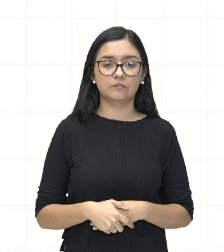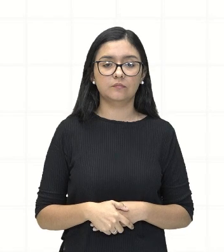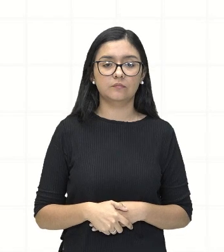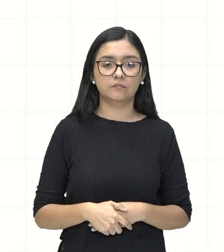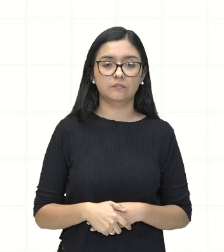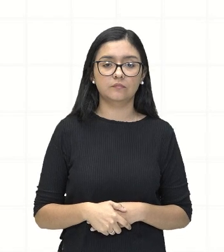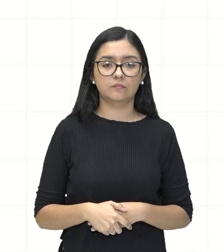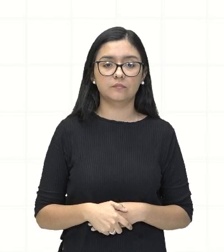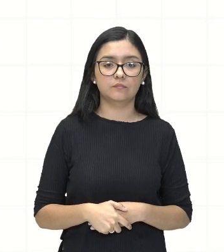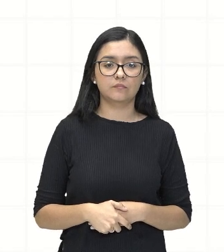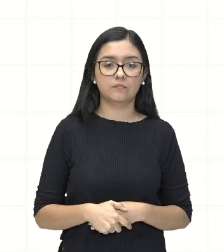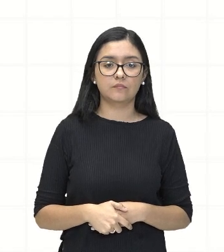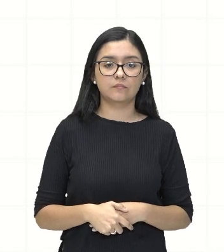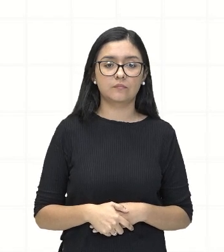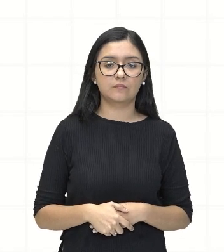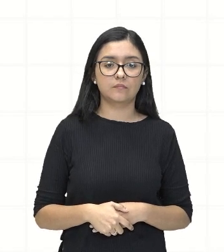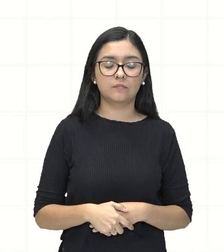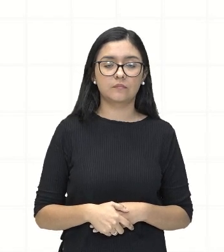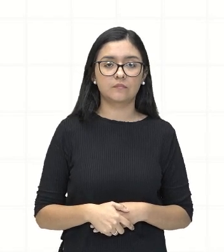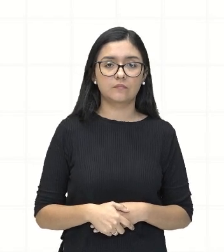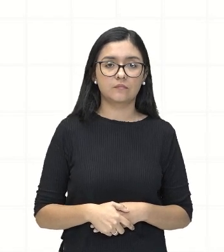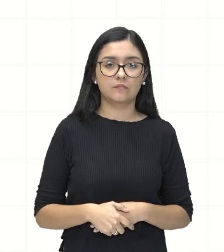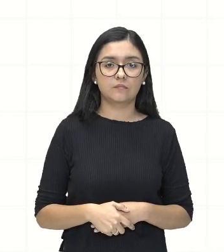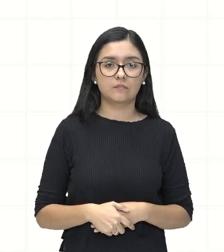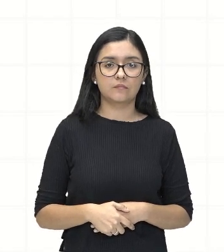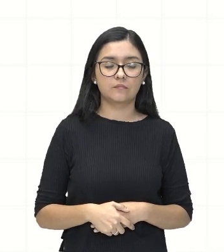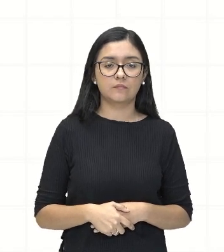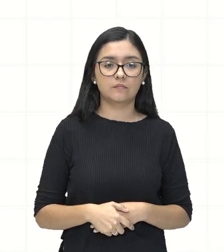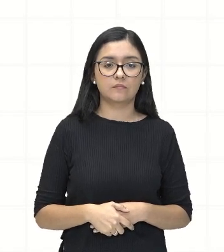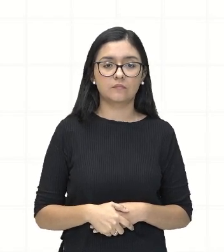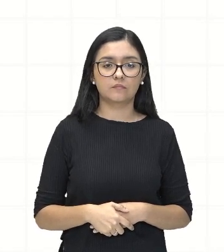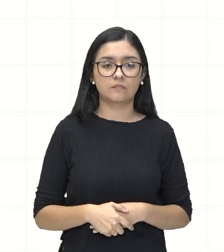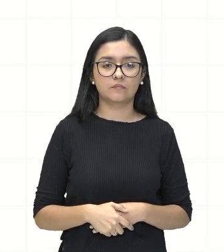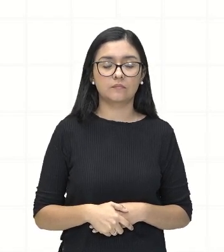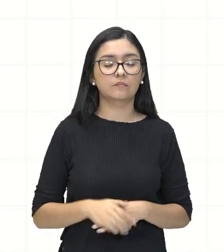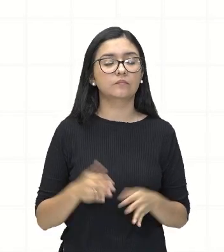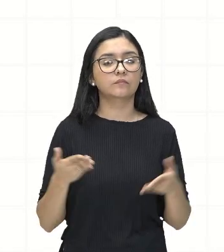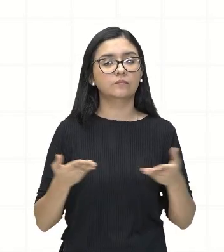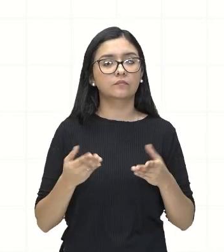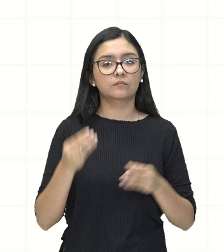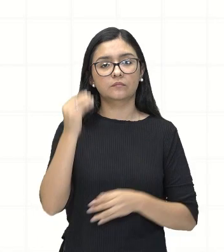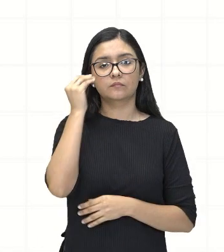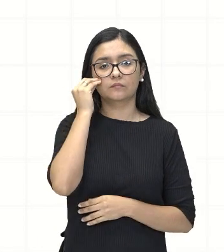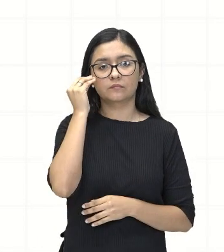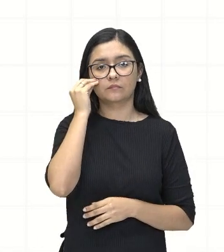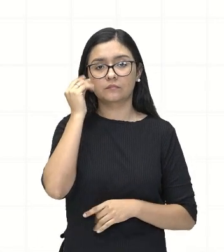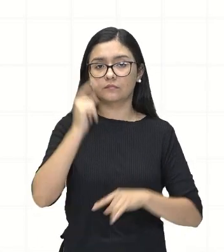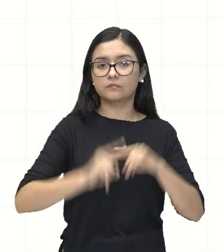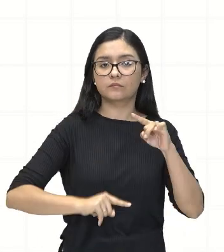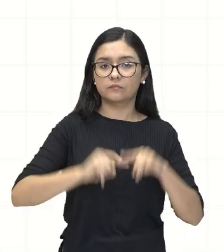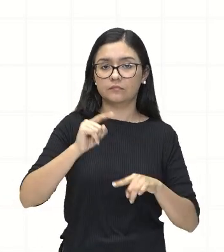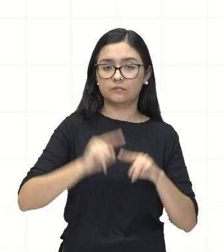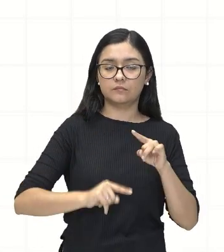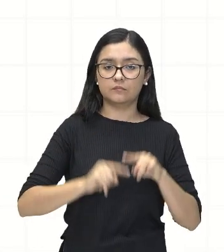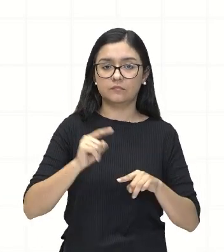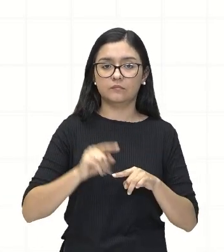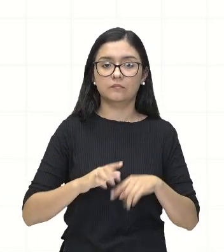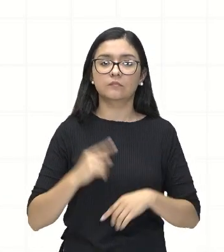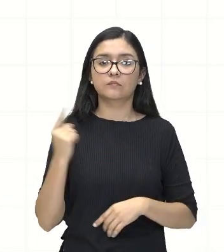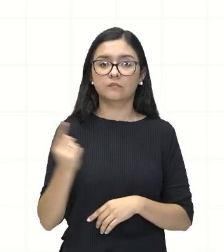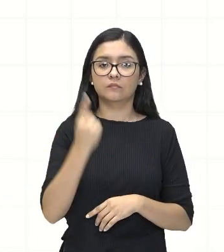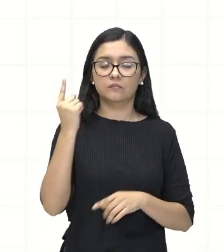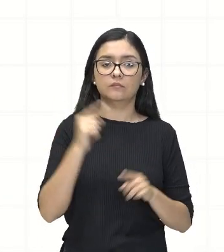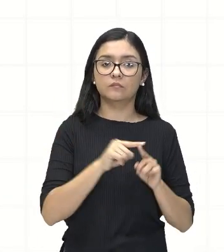vamos para uma situação problema aqui. Um projétil é lançado verticalmente